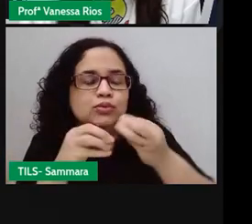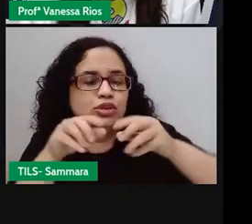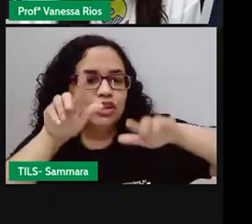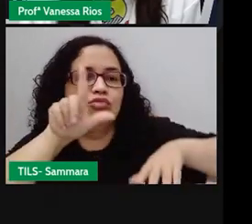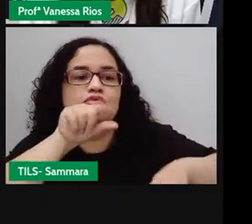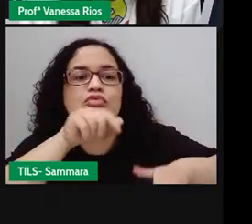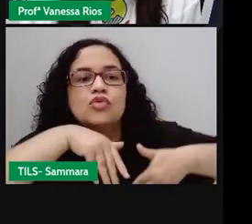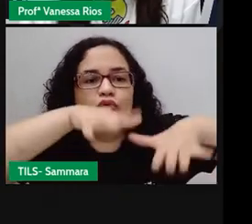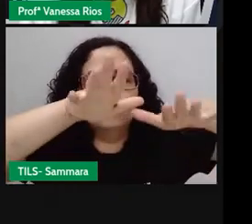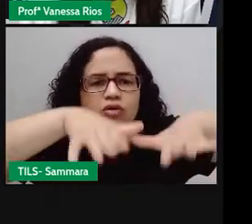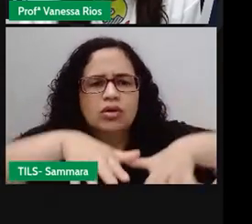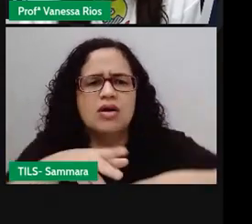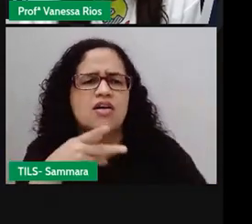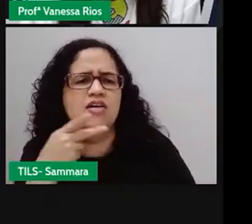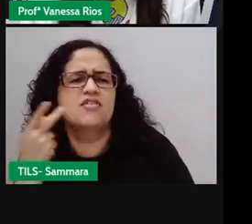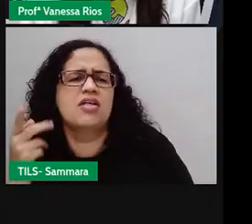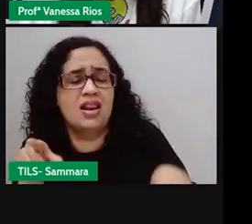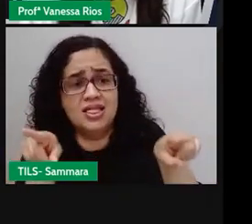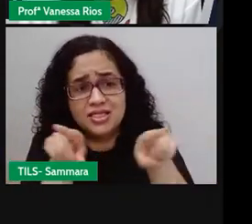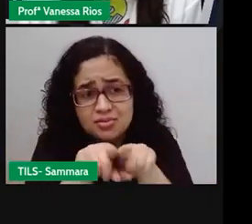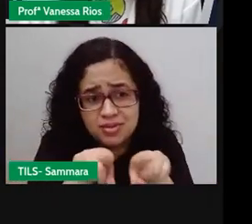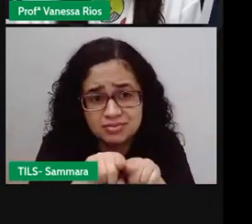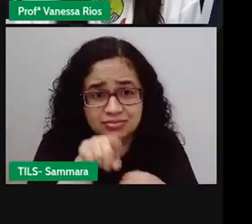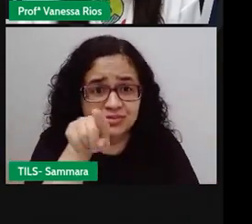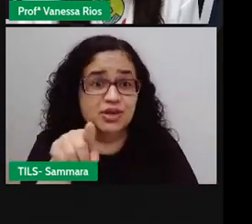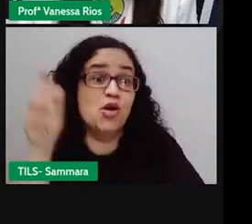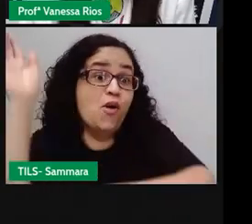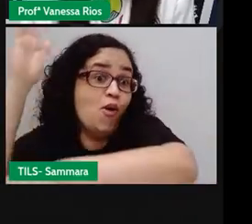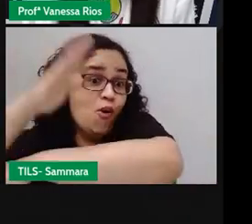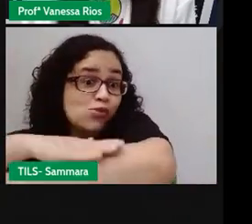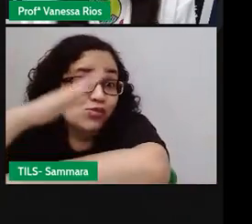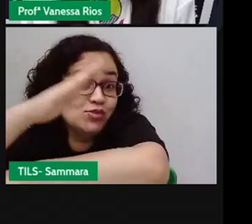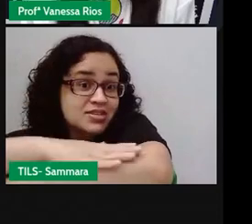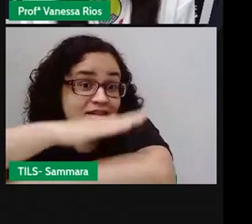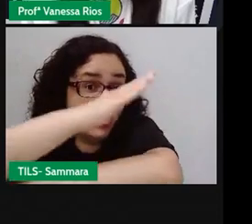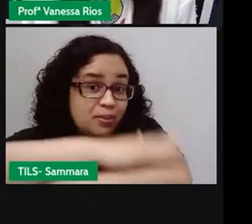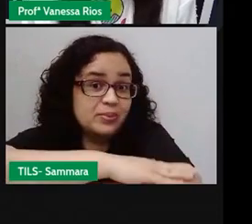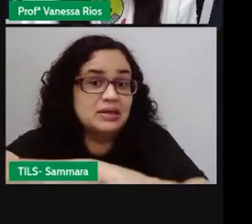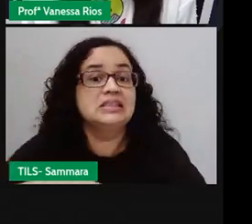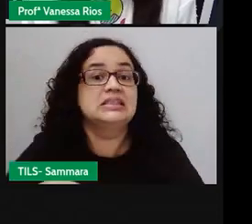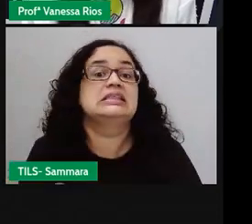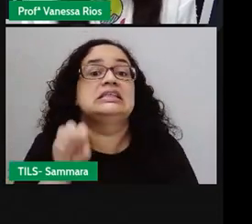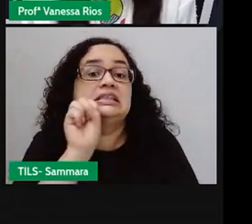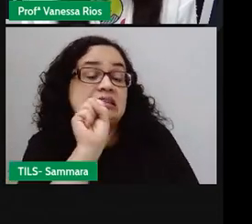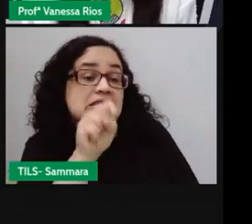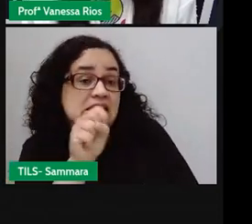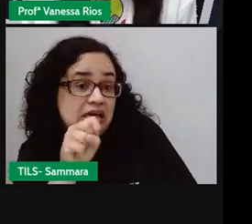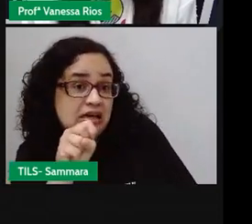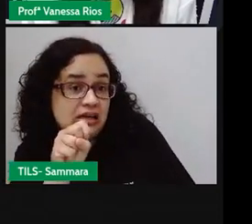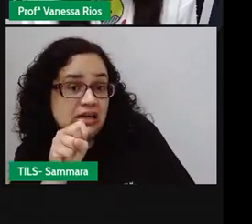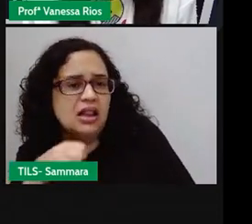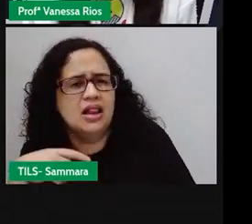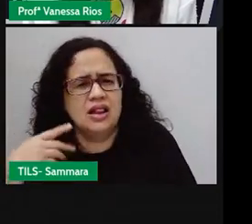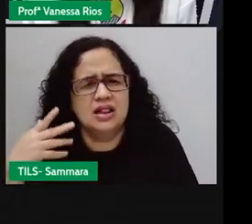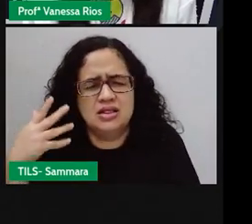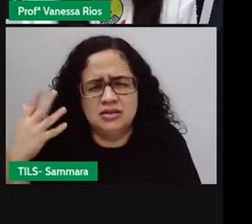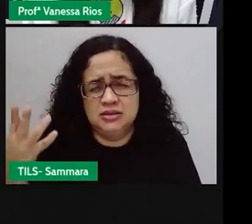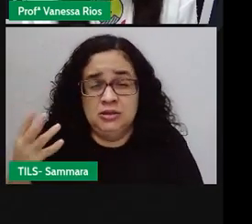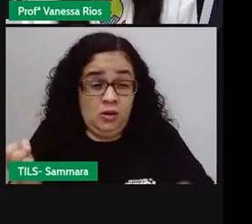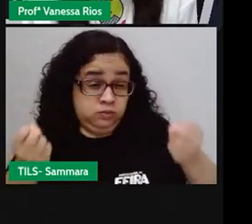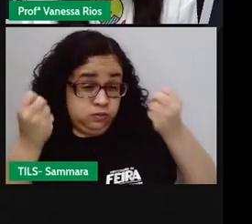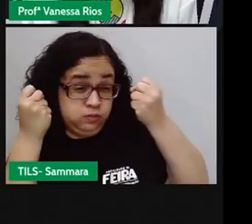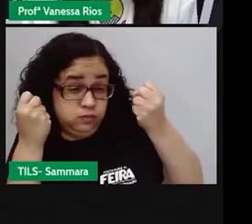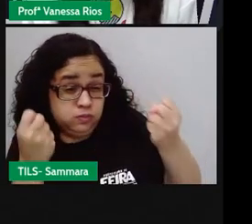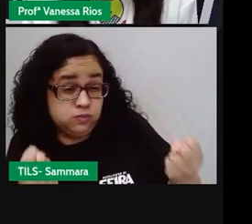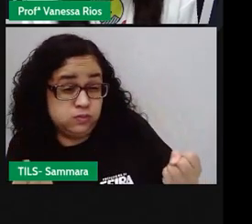Imagine quem foi dizer que ia também à festa. O sapo. Logo ele, pesadão e nem sabendo dar uma